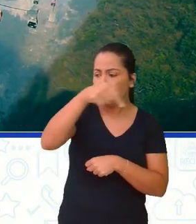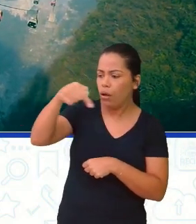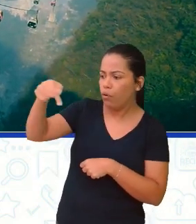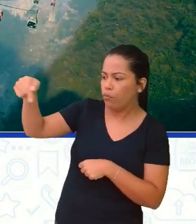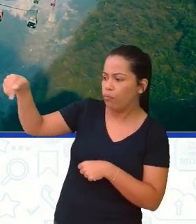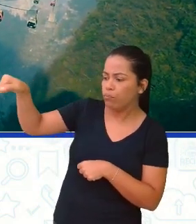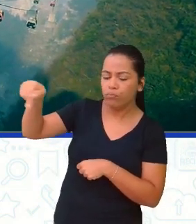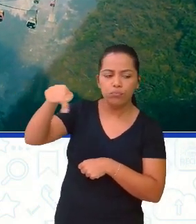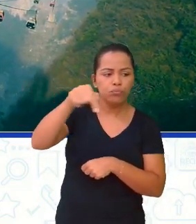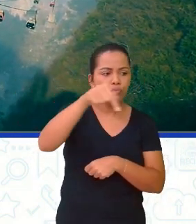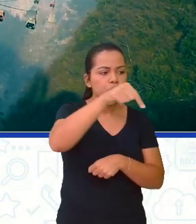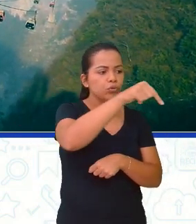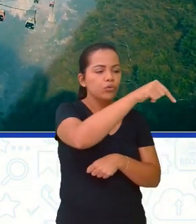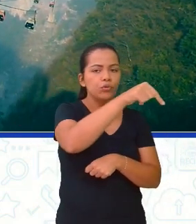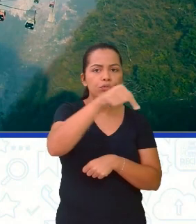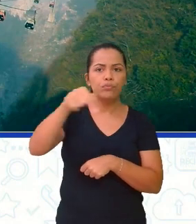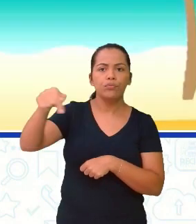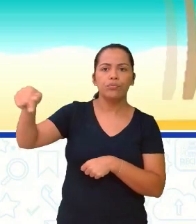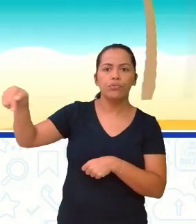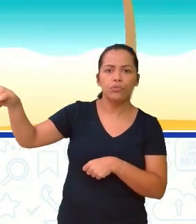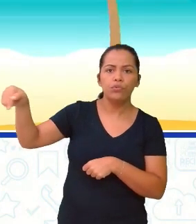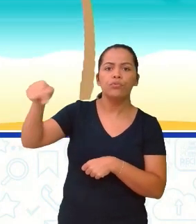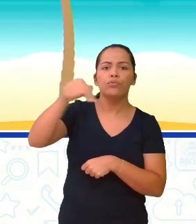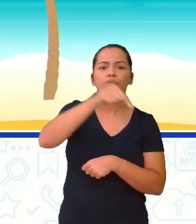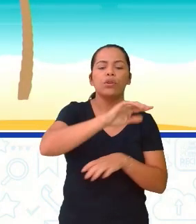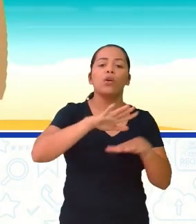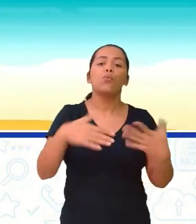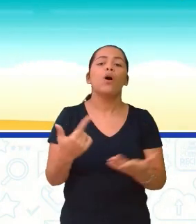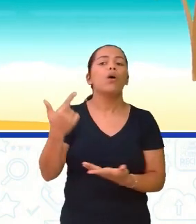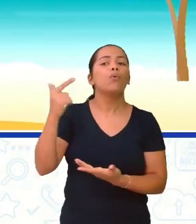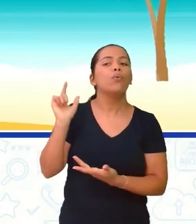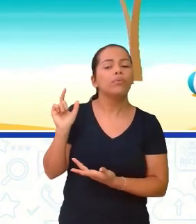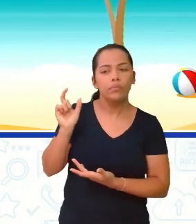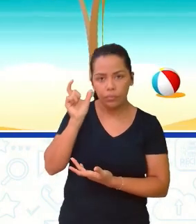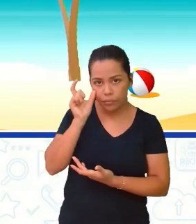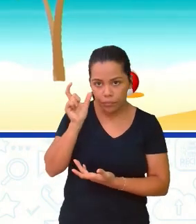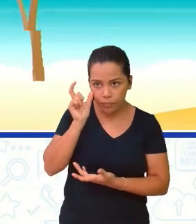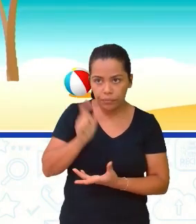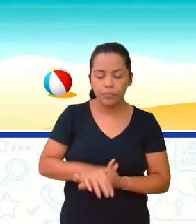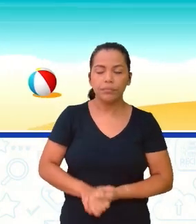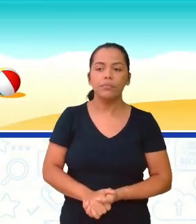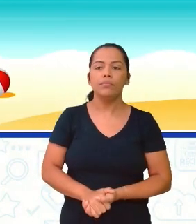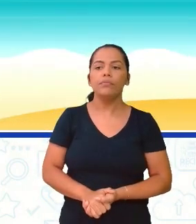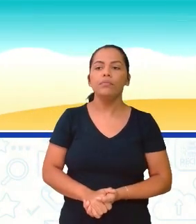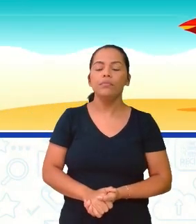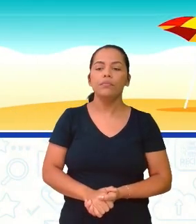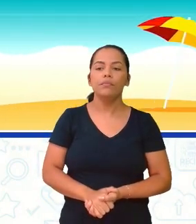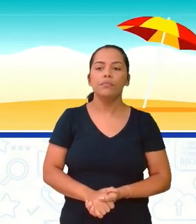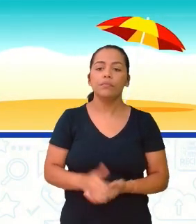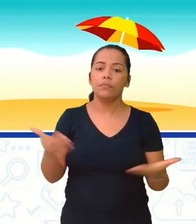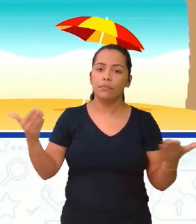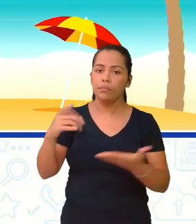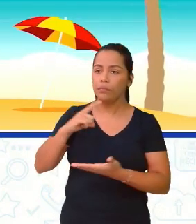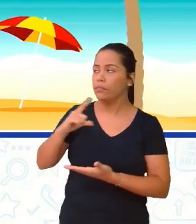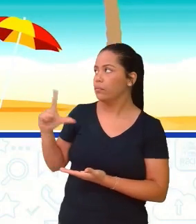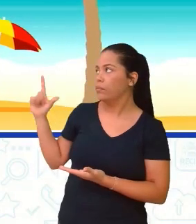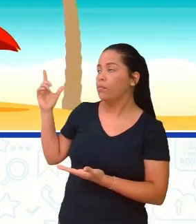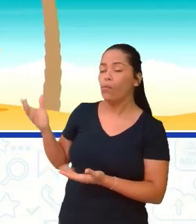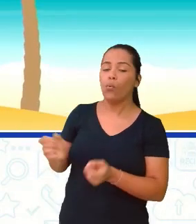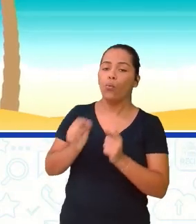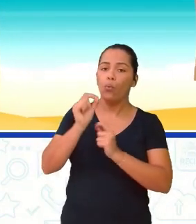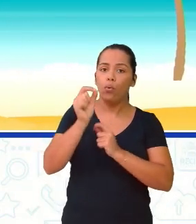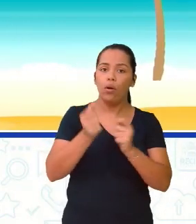nesses cabos. Qual é a outra observação? Eu tenho aí agora, um automóvel,